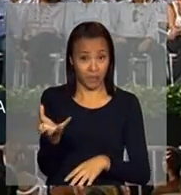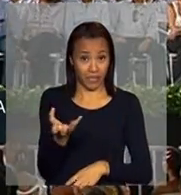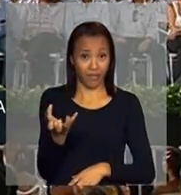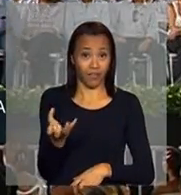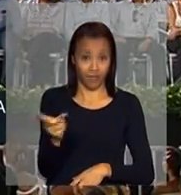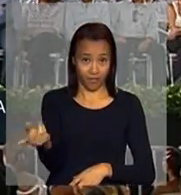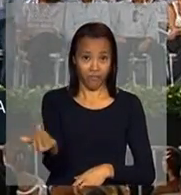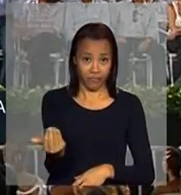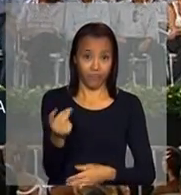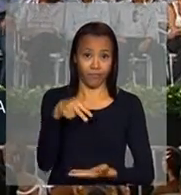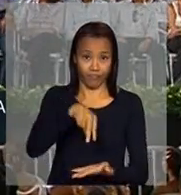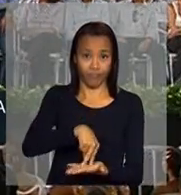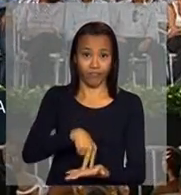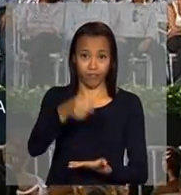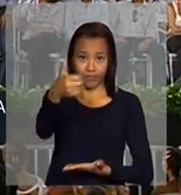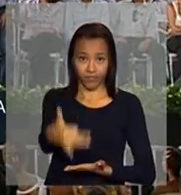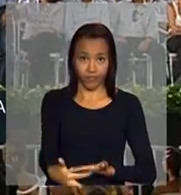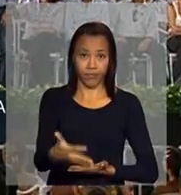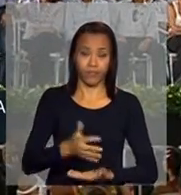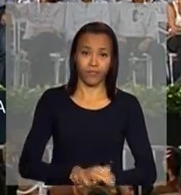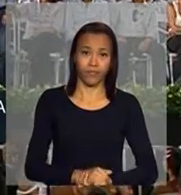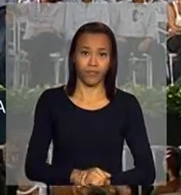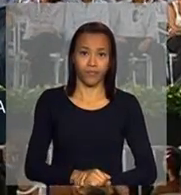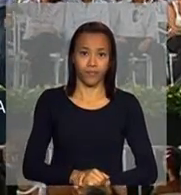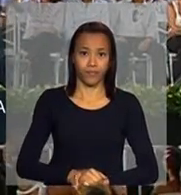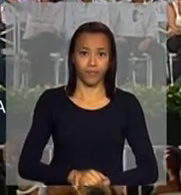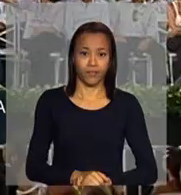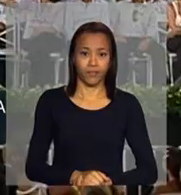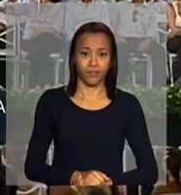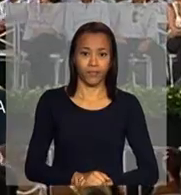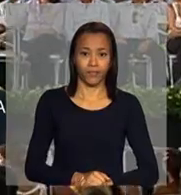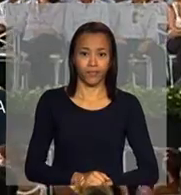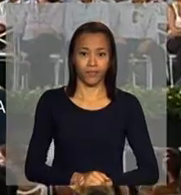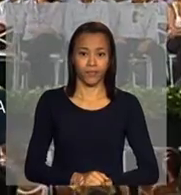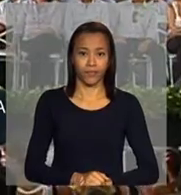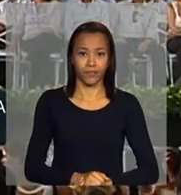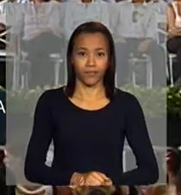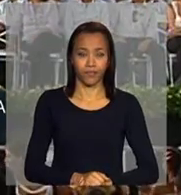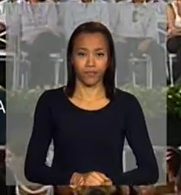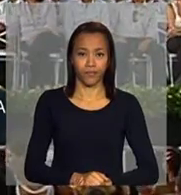Vem cá, homem. Aqui, meu filho. Aqui.